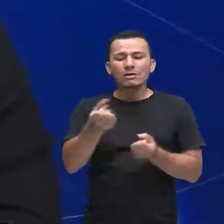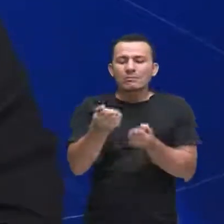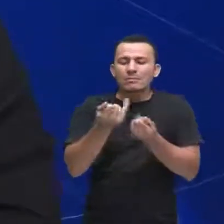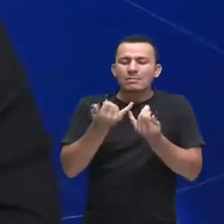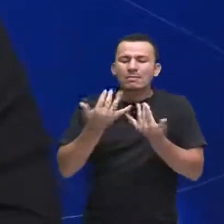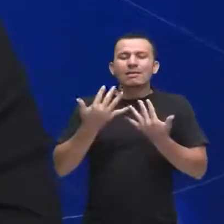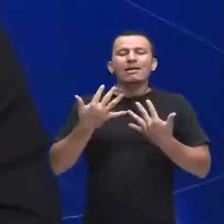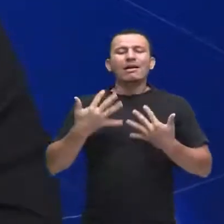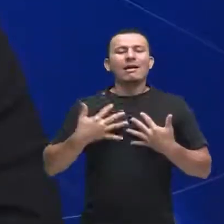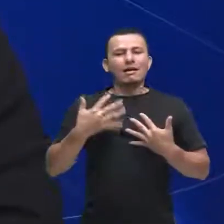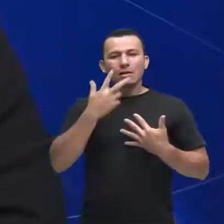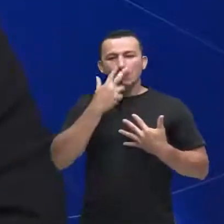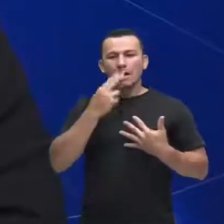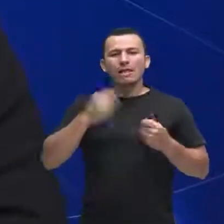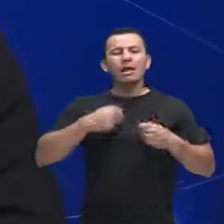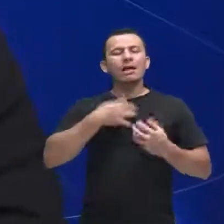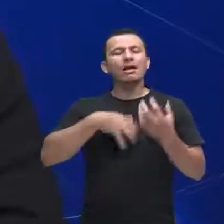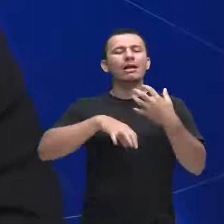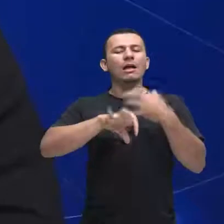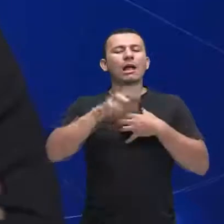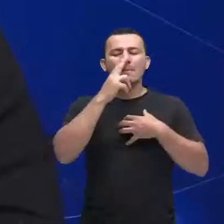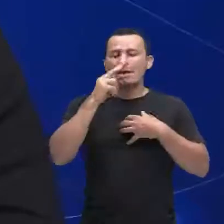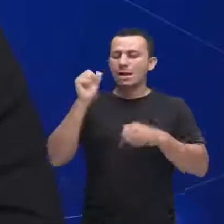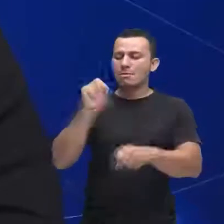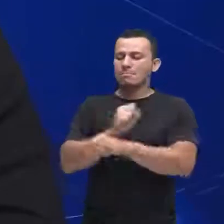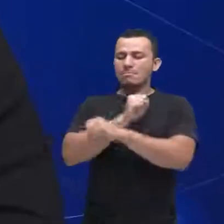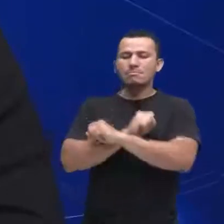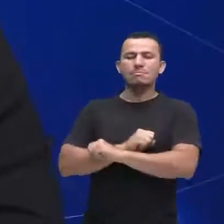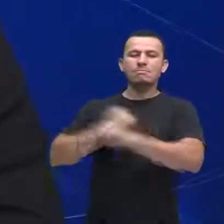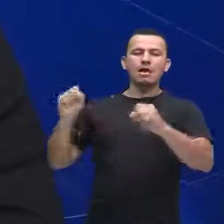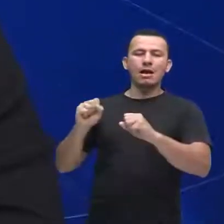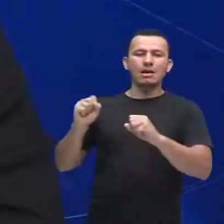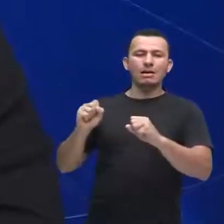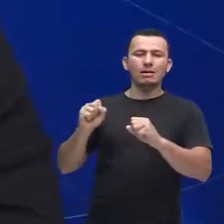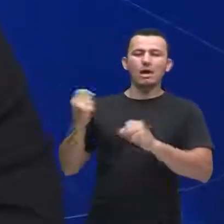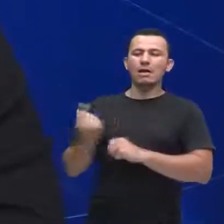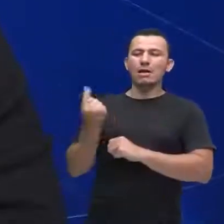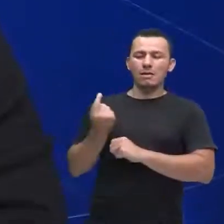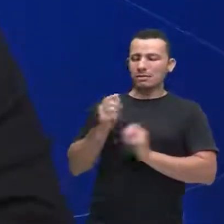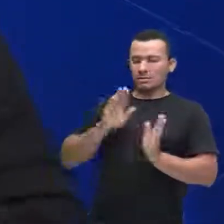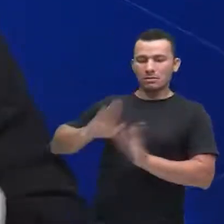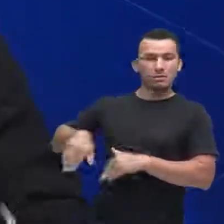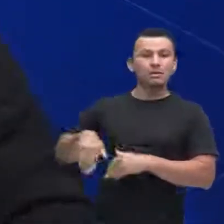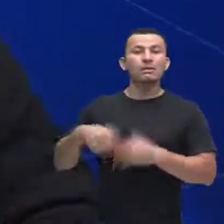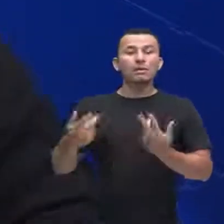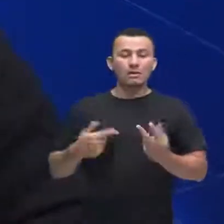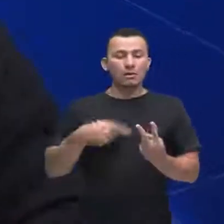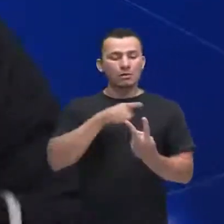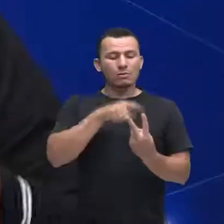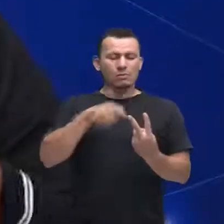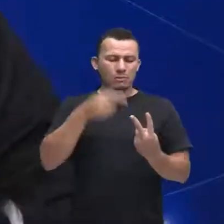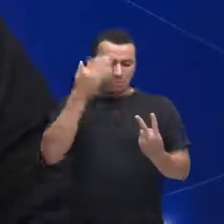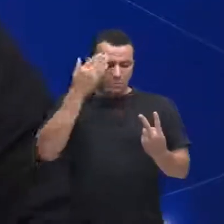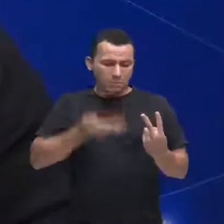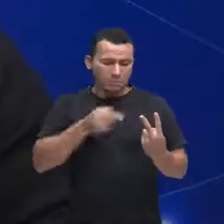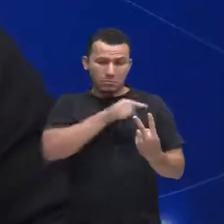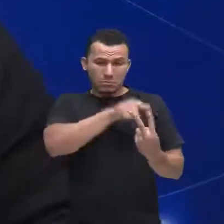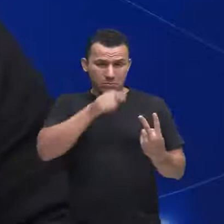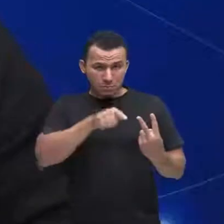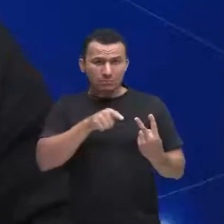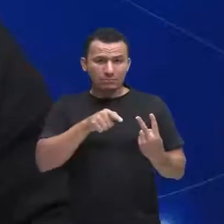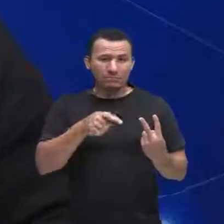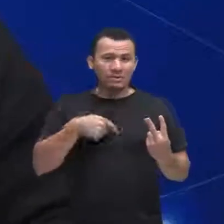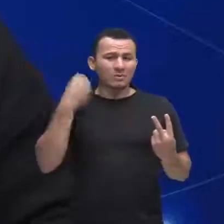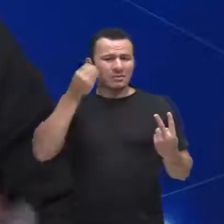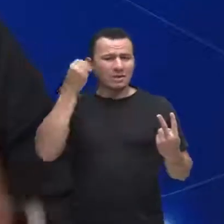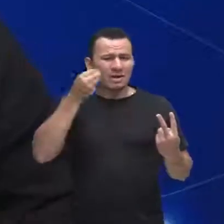receber essa manifestação de amor que quebra automaticamente essa ideia da solidão então essas duas crenças que muito aprendi